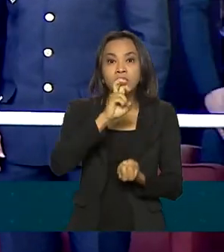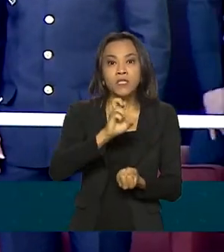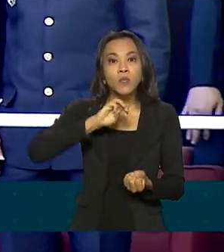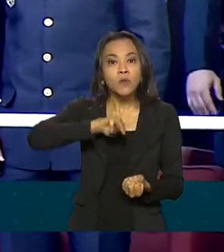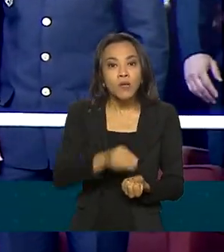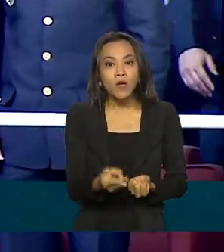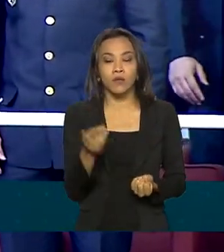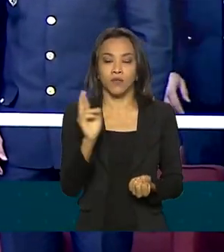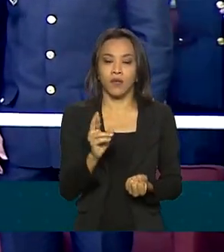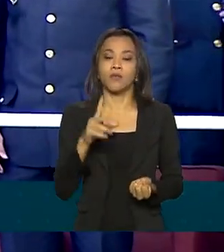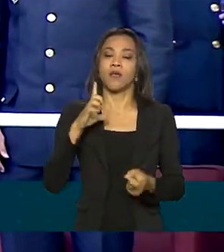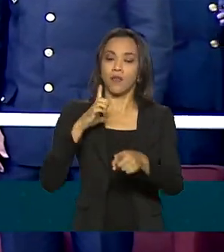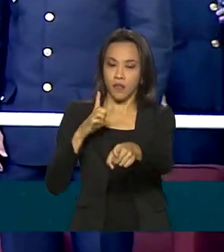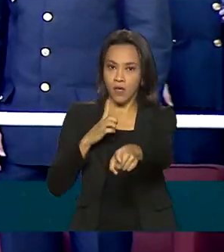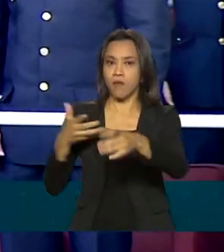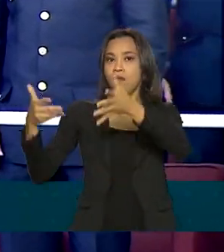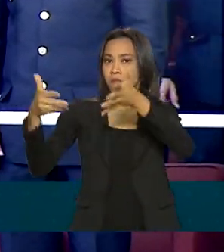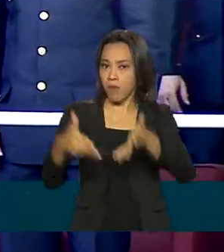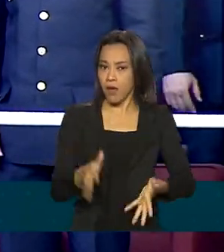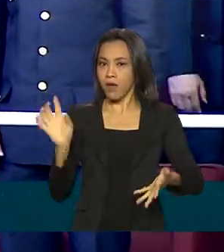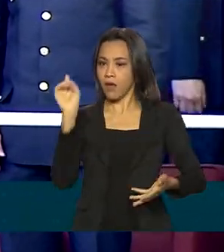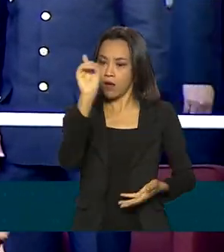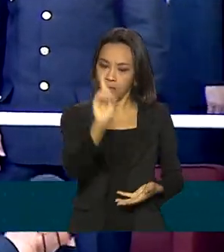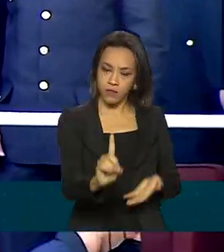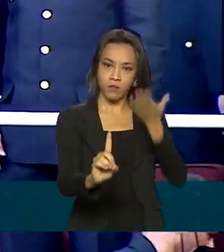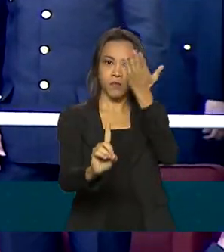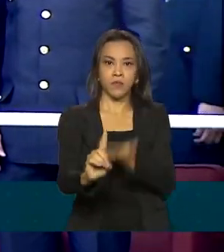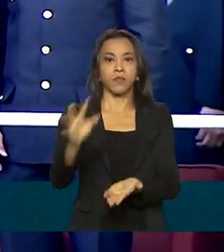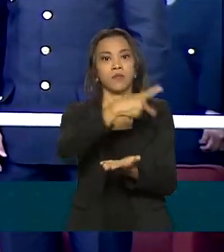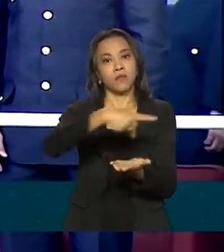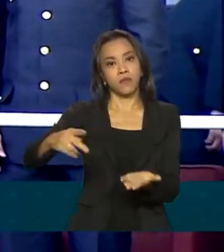cerimônia contou com a participação do presidente Jair Bolsonaro.